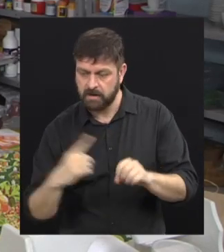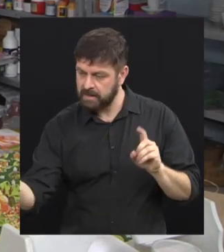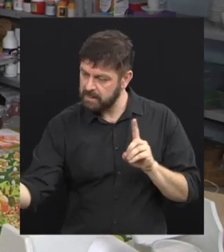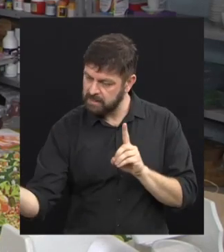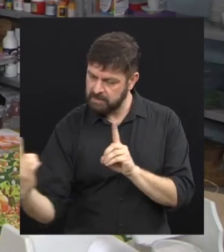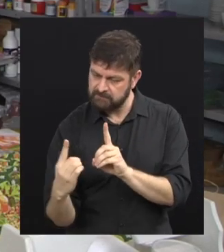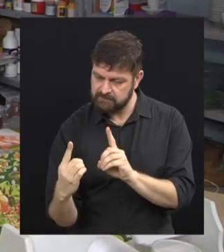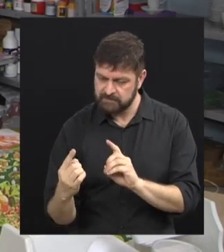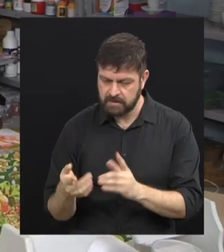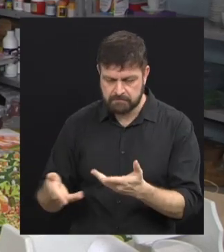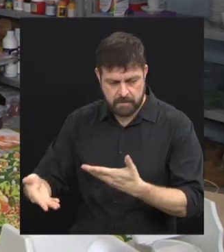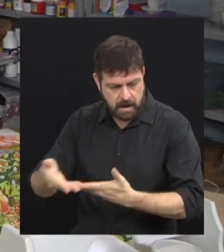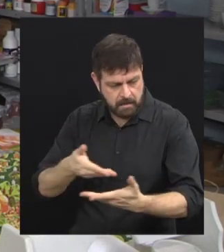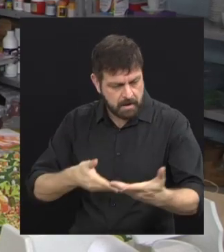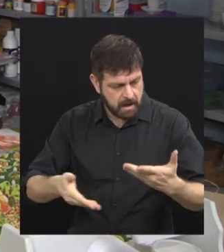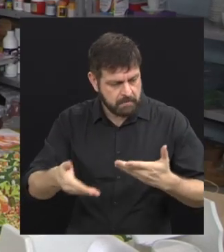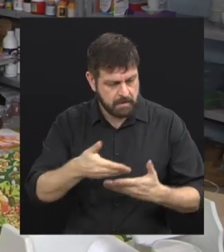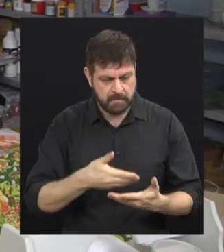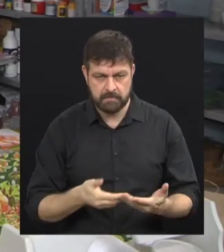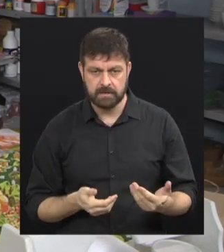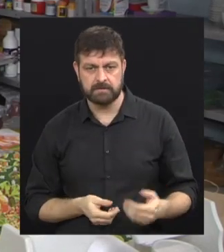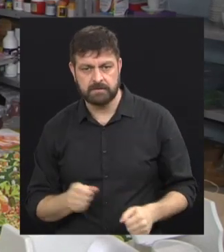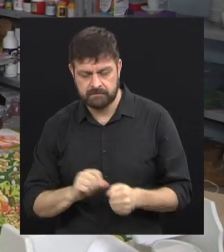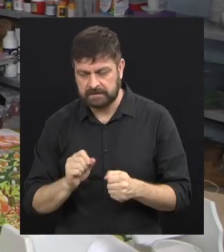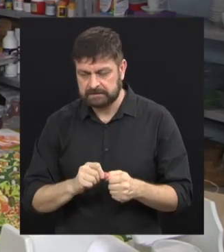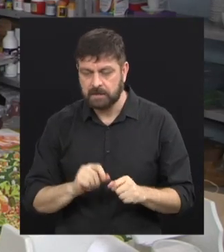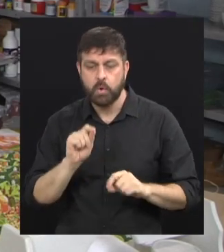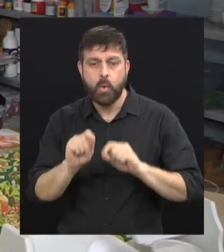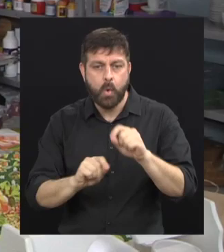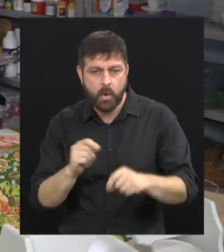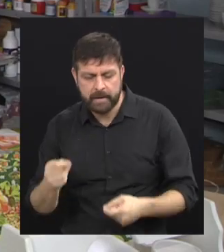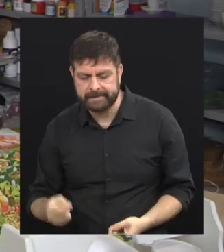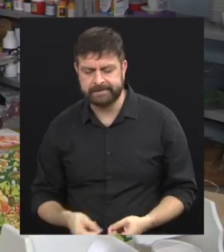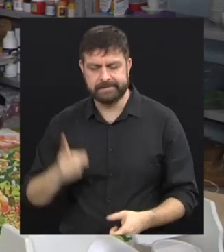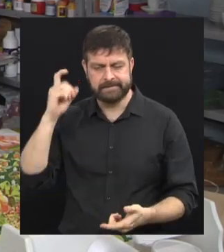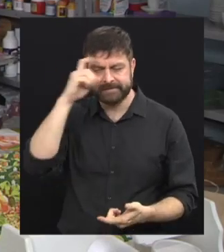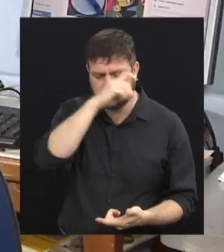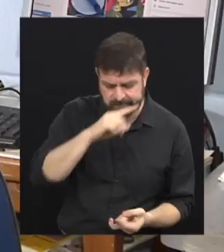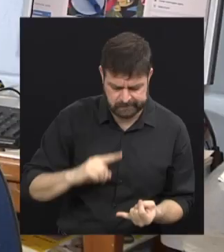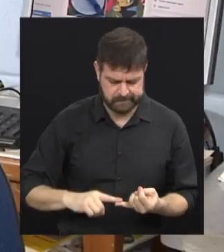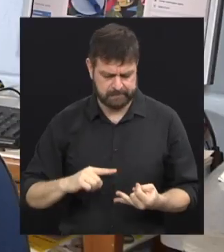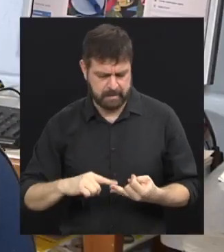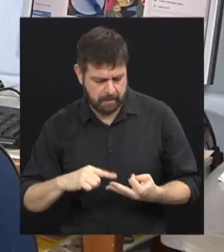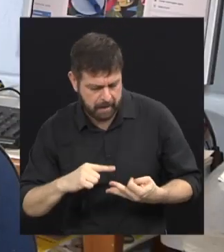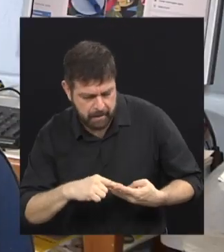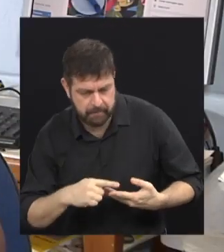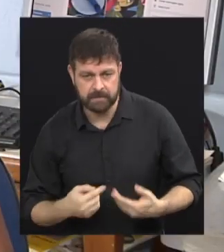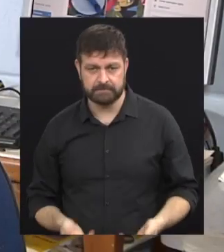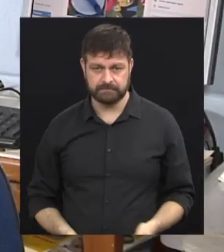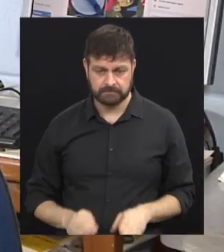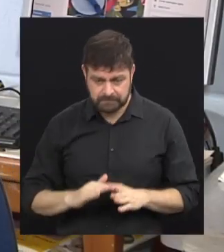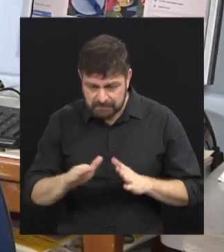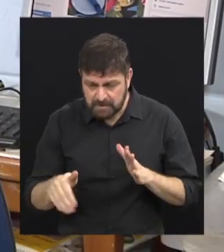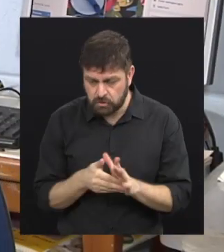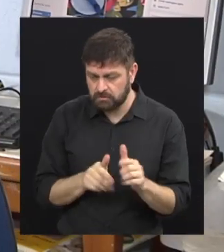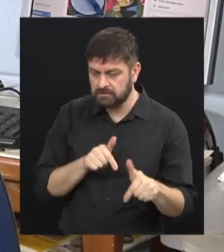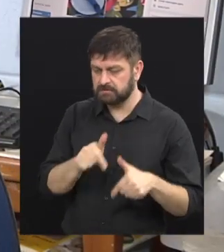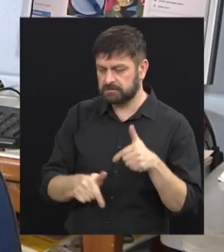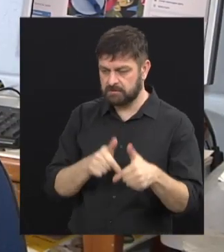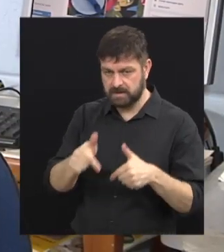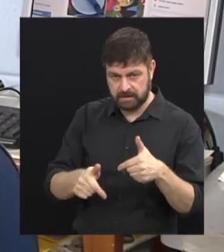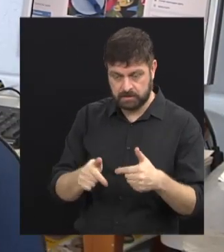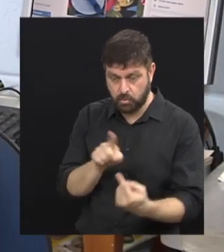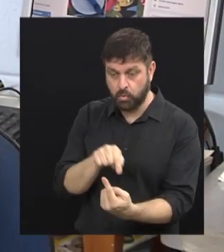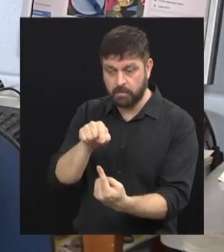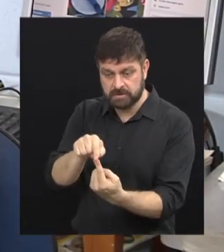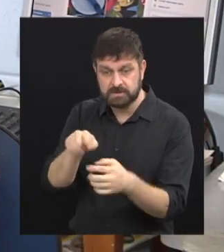conversam. Elas vão se abrindo. Falando da necessidade, da dificuldade. E isso tudo é trabalhado, né? Porque